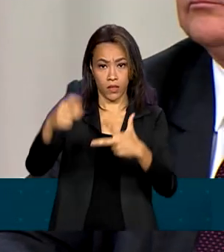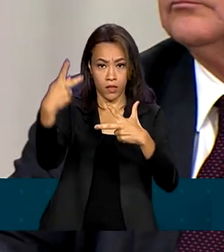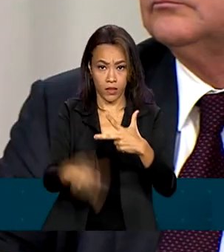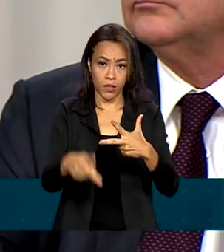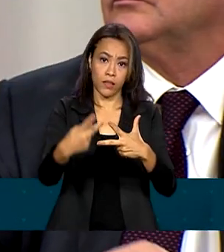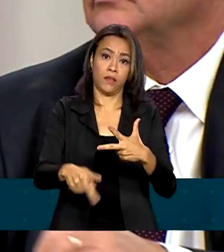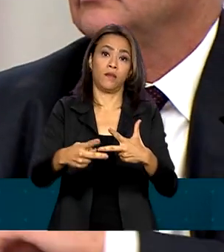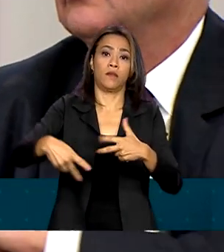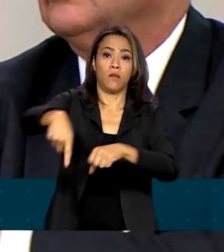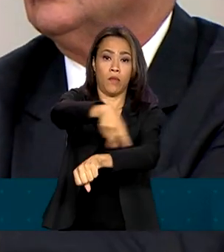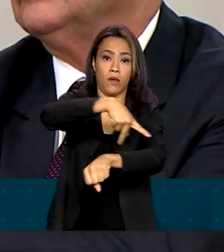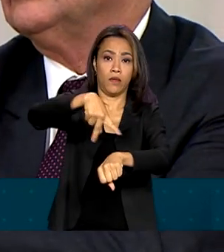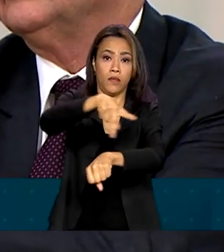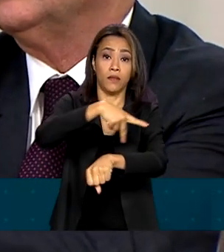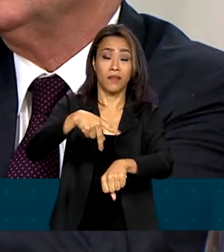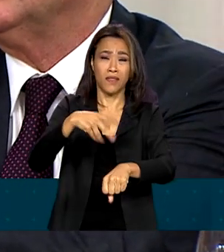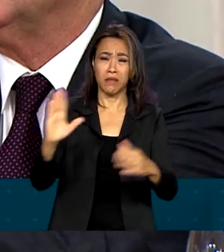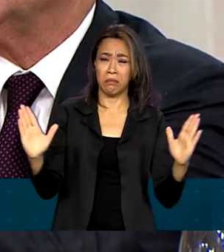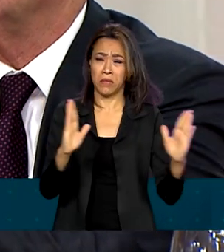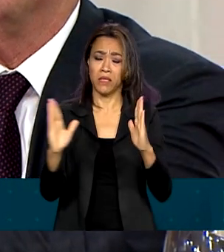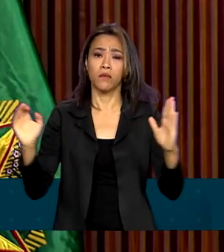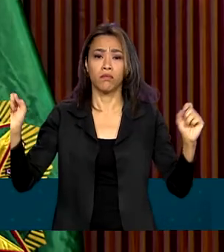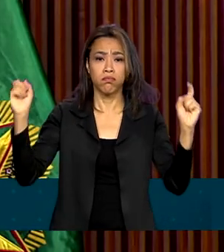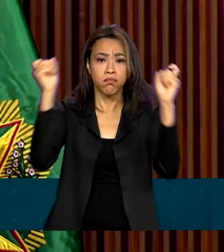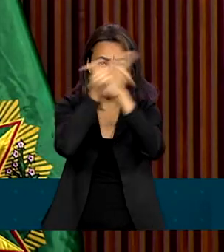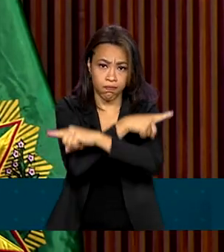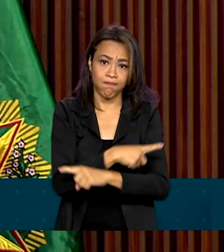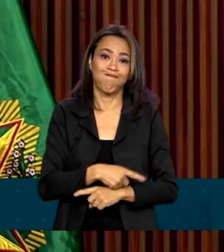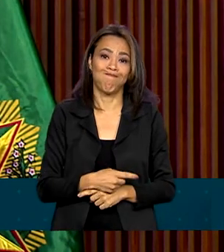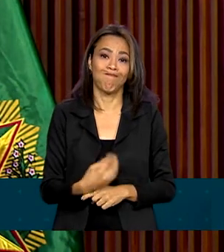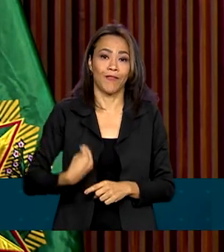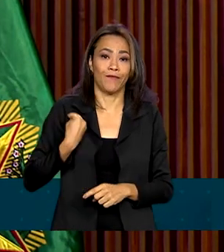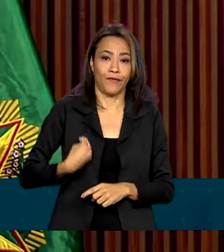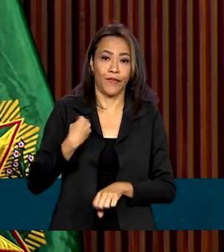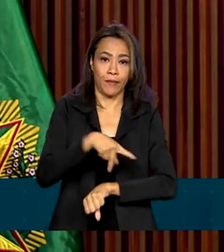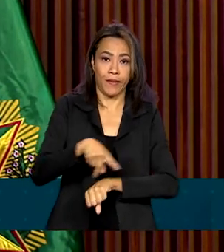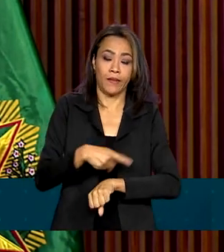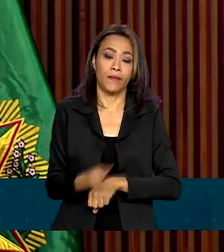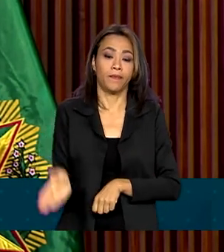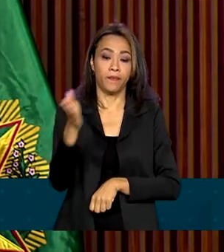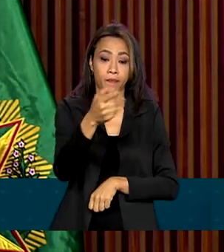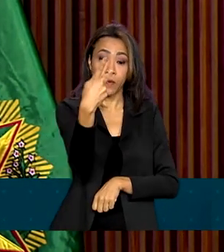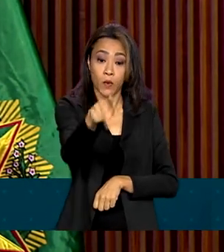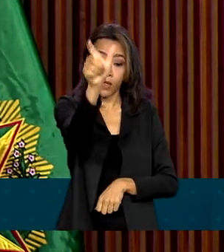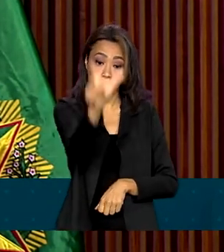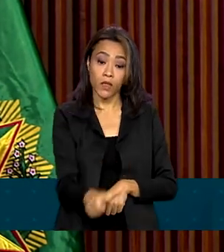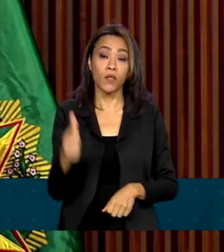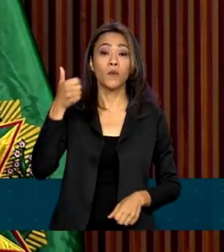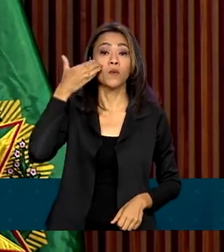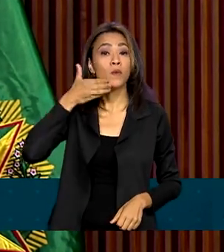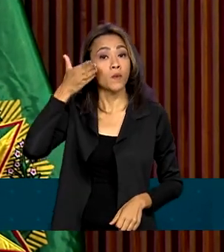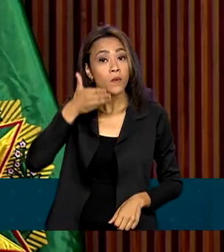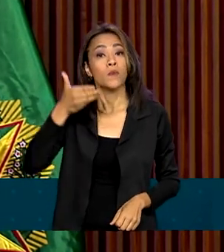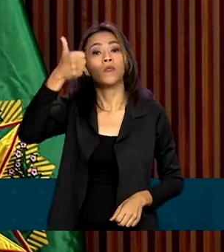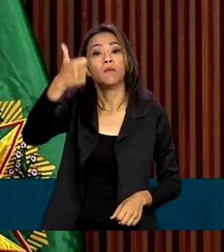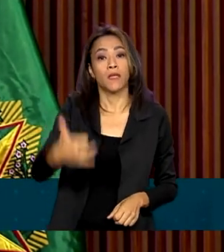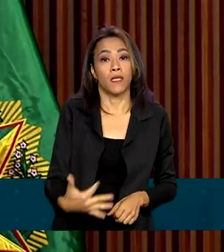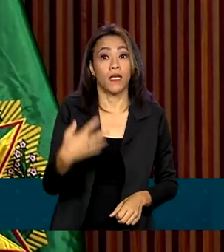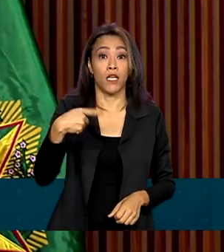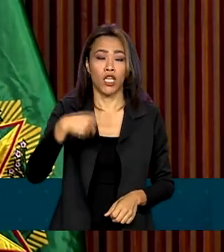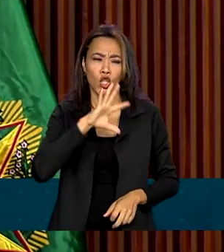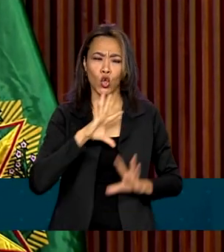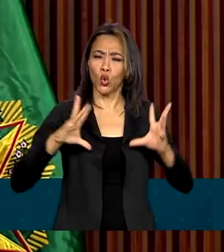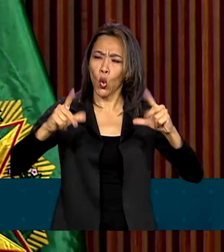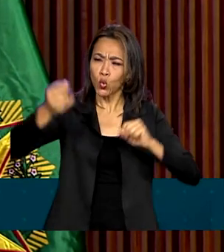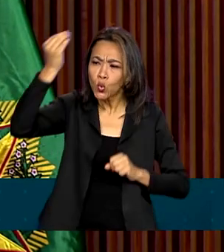sensível que a nação vive. Em seu discurso, o presidente Lula disse que todos os culpados pelos atos